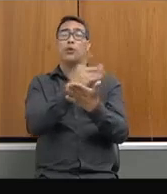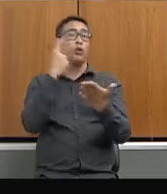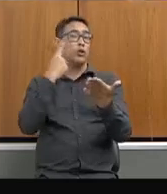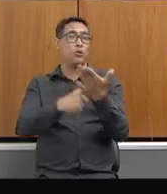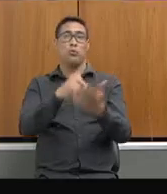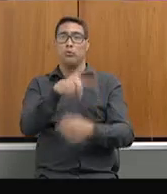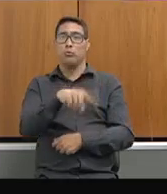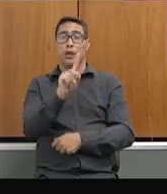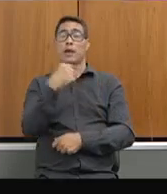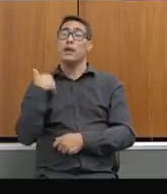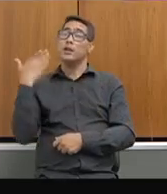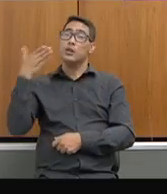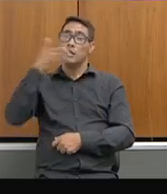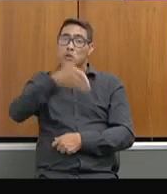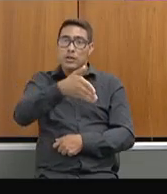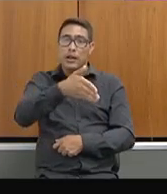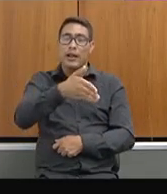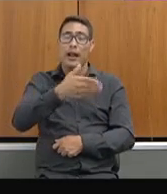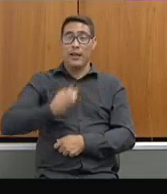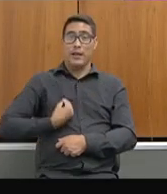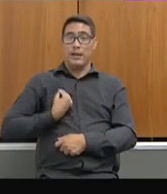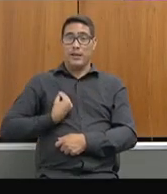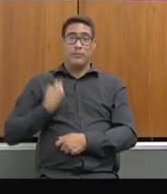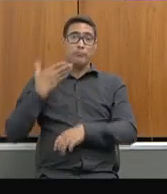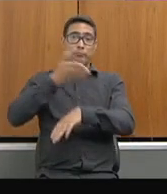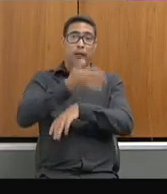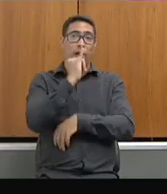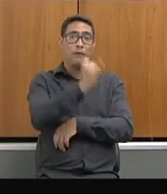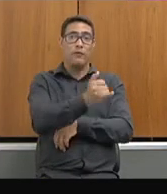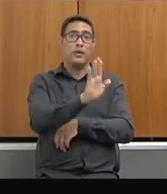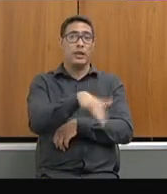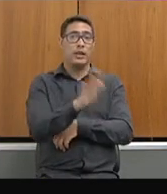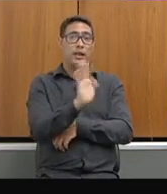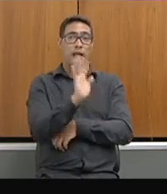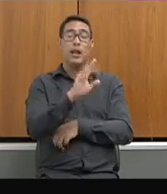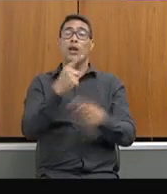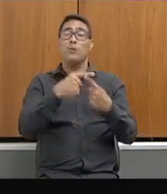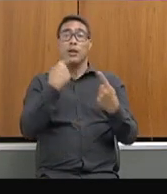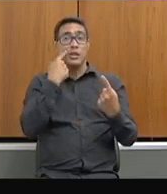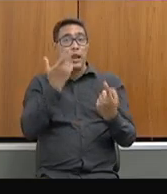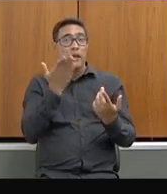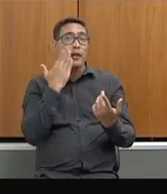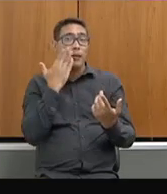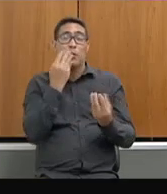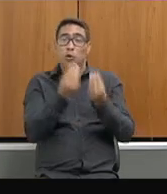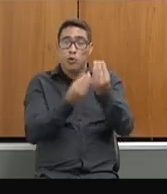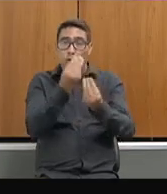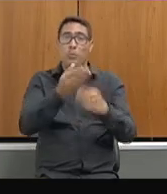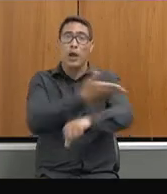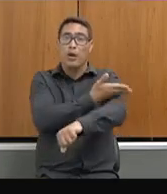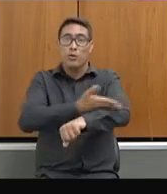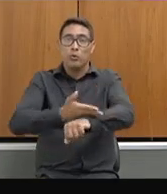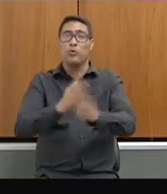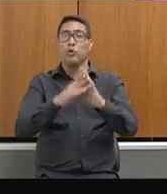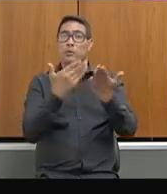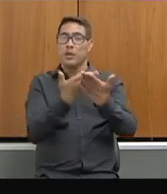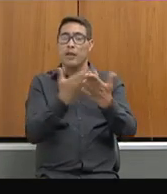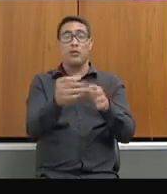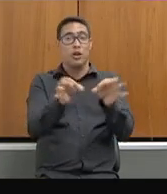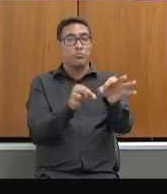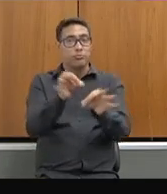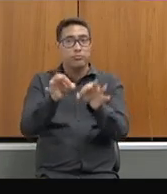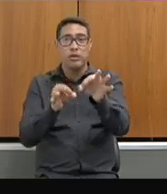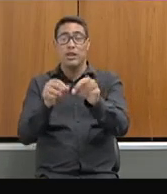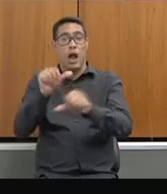chegamos sem avisar, porque acreditamos que a rotina escolar não deve ser alterada devido à visita de um